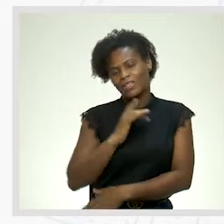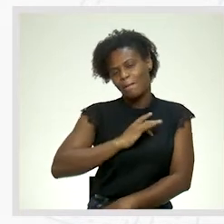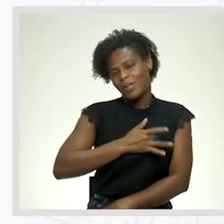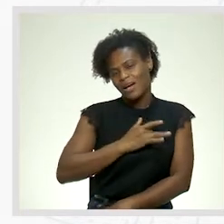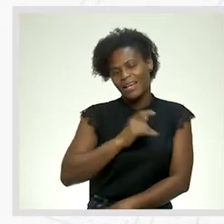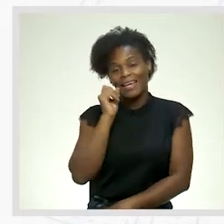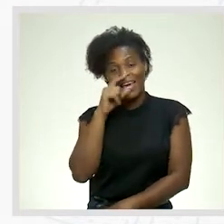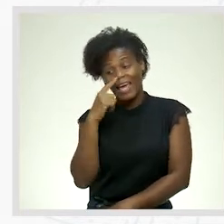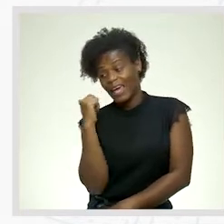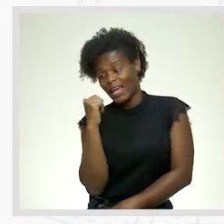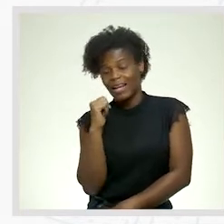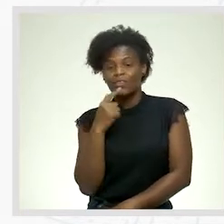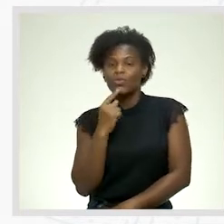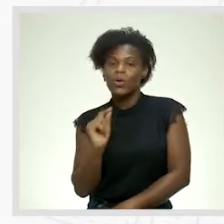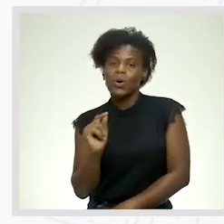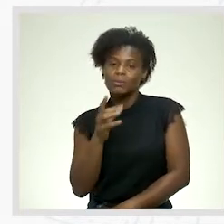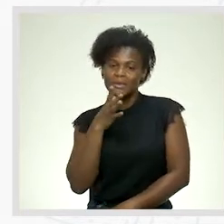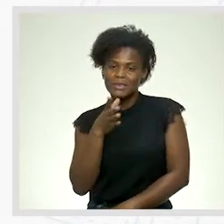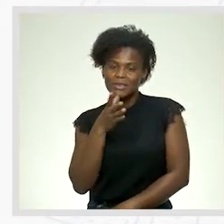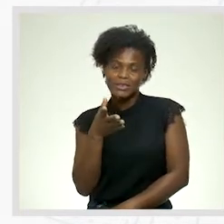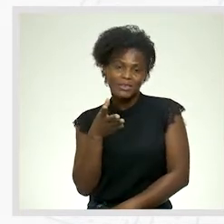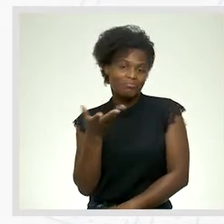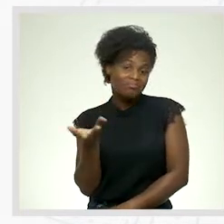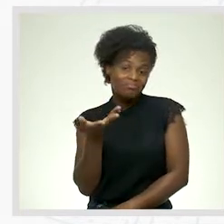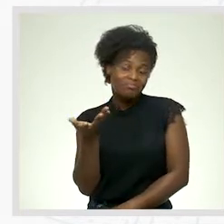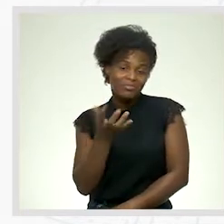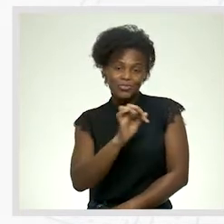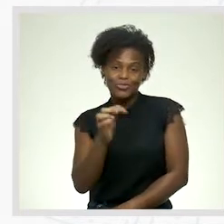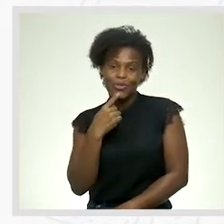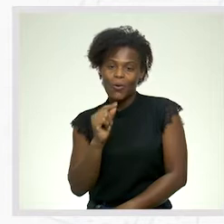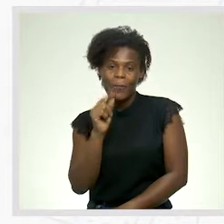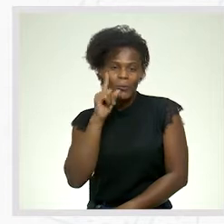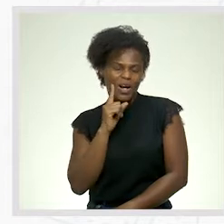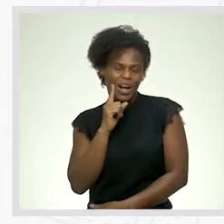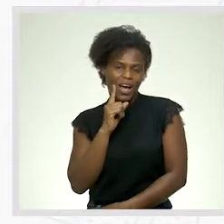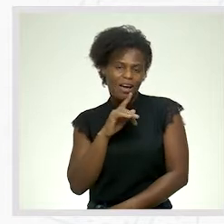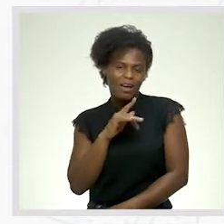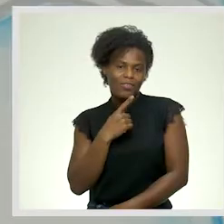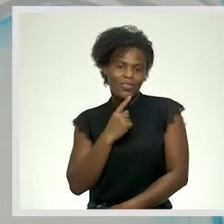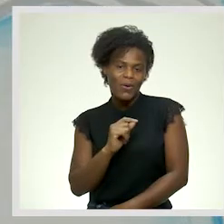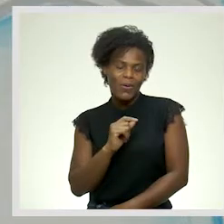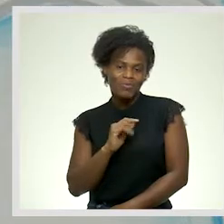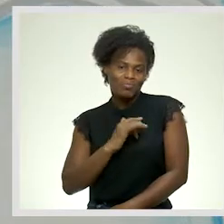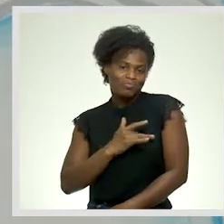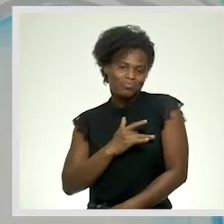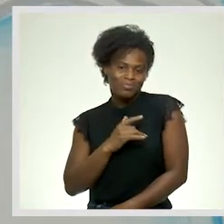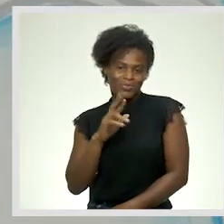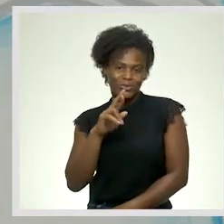a quem ele tem o nome, digamos assim, afetivo de chuchu.